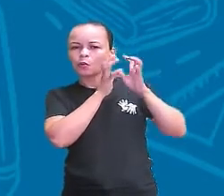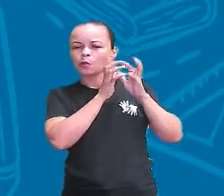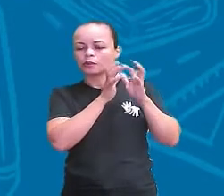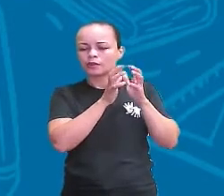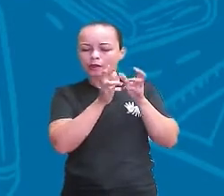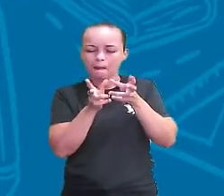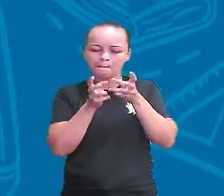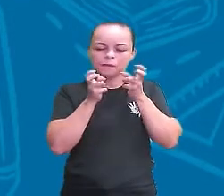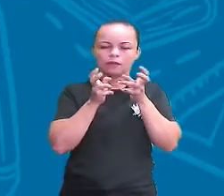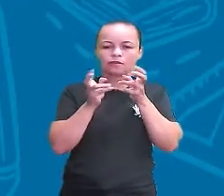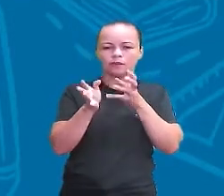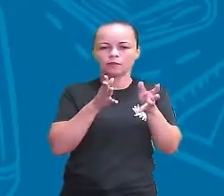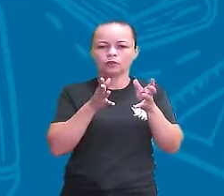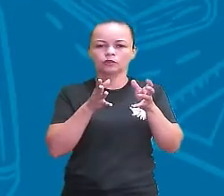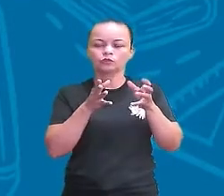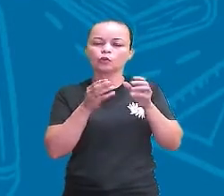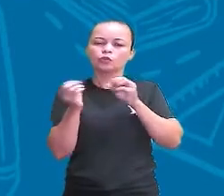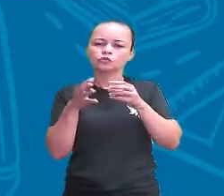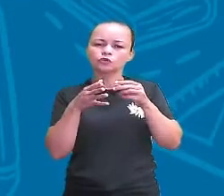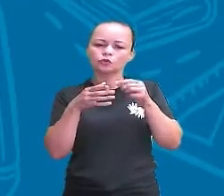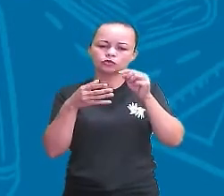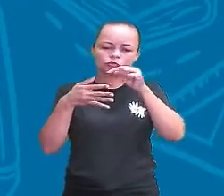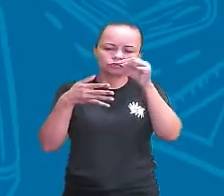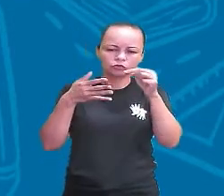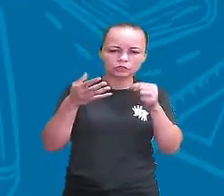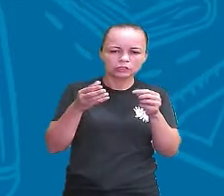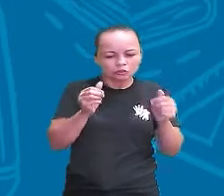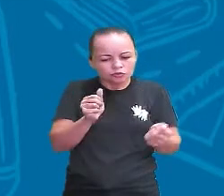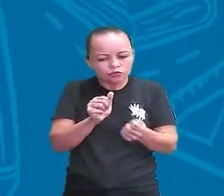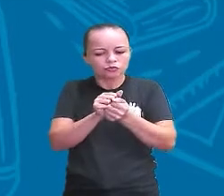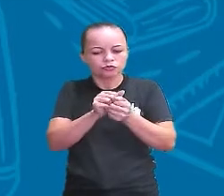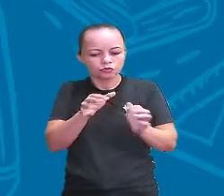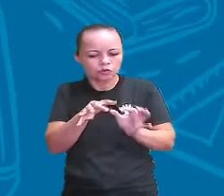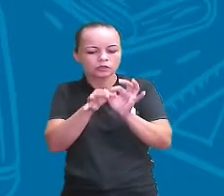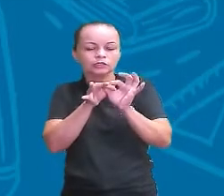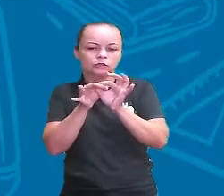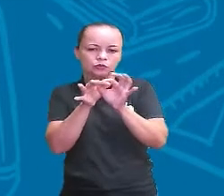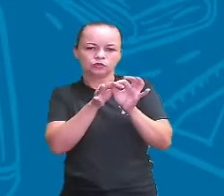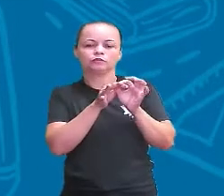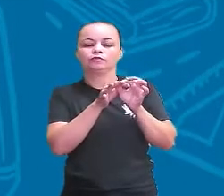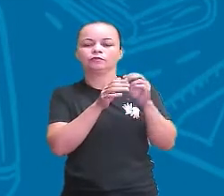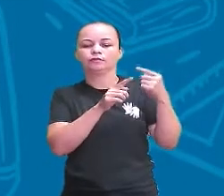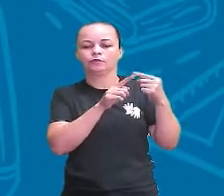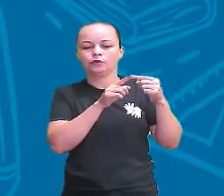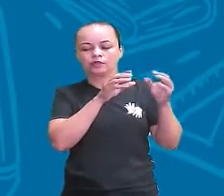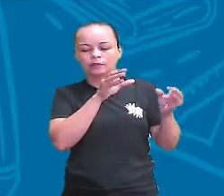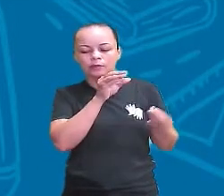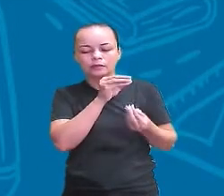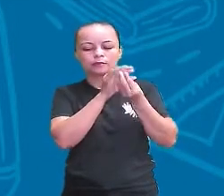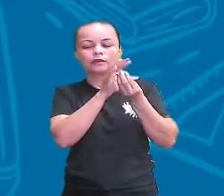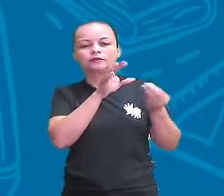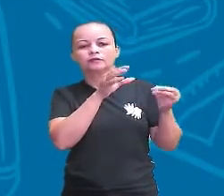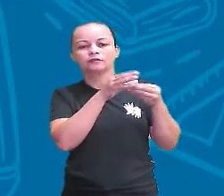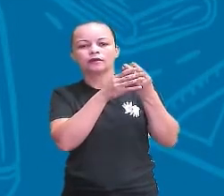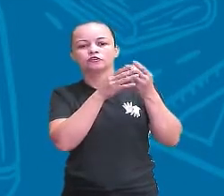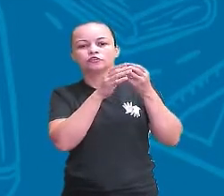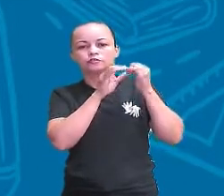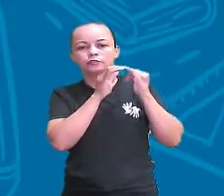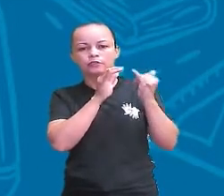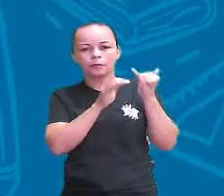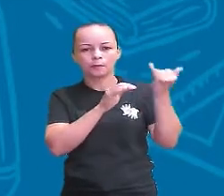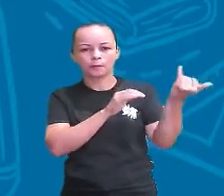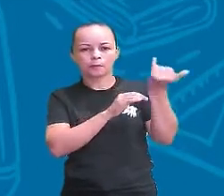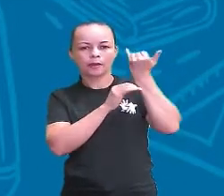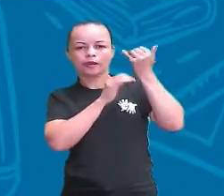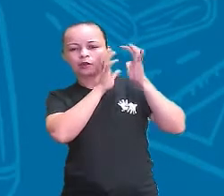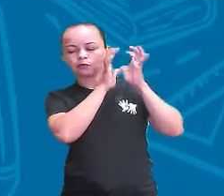já percebeu, que todos os outros sentidos, eles se completam porque eles mandam mensagem para o cérebro. Eles funcionam junto com o cérebro, que